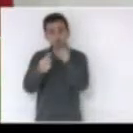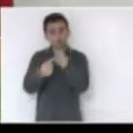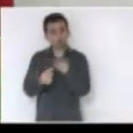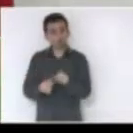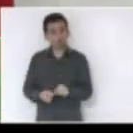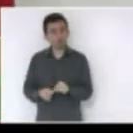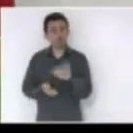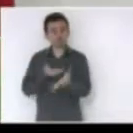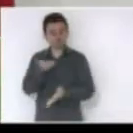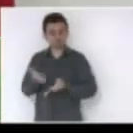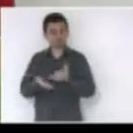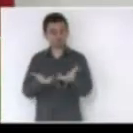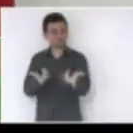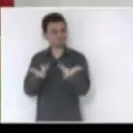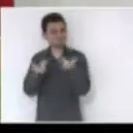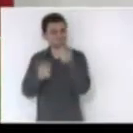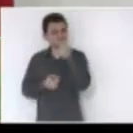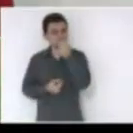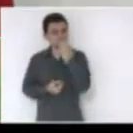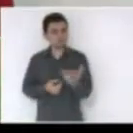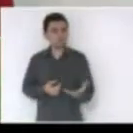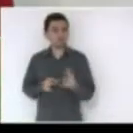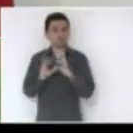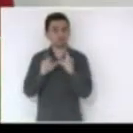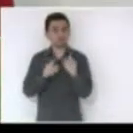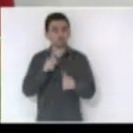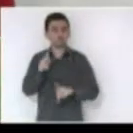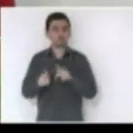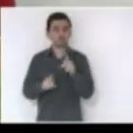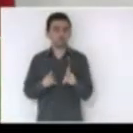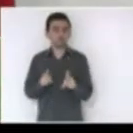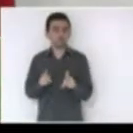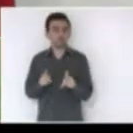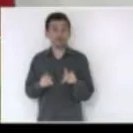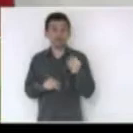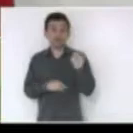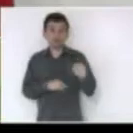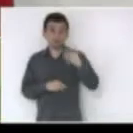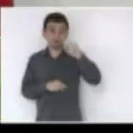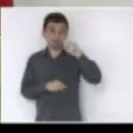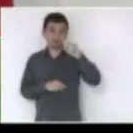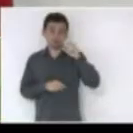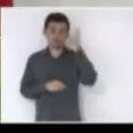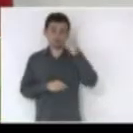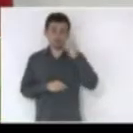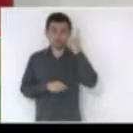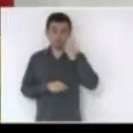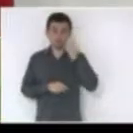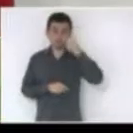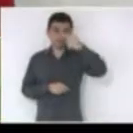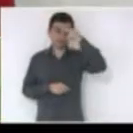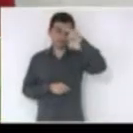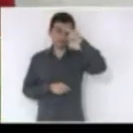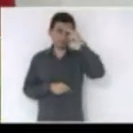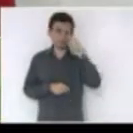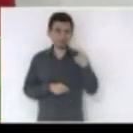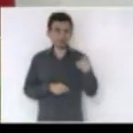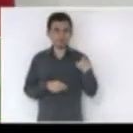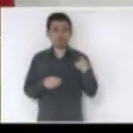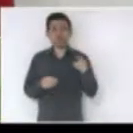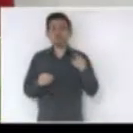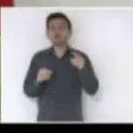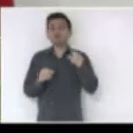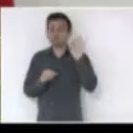serviço de qualidade à população catarinense e o deputado Natalino na verdade os relatórios